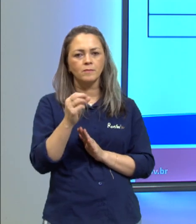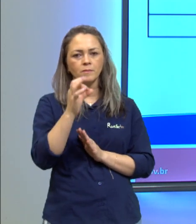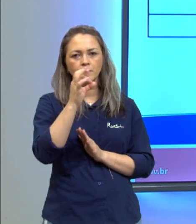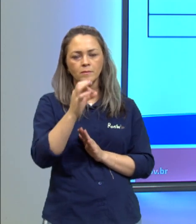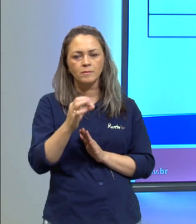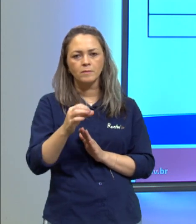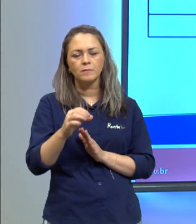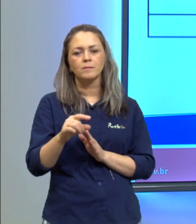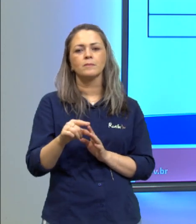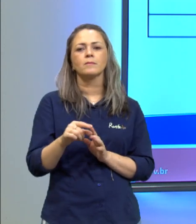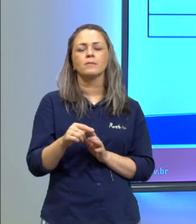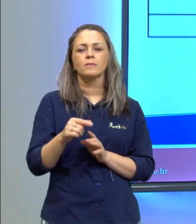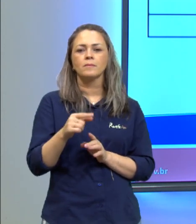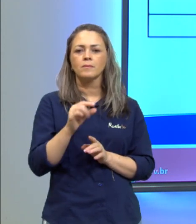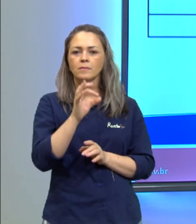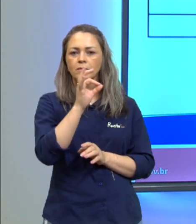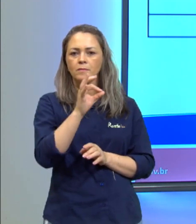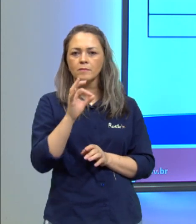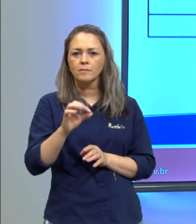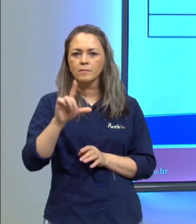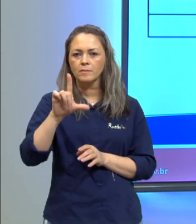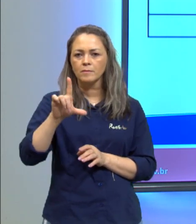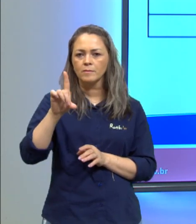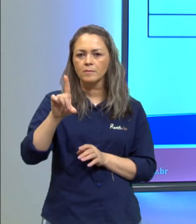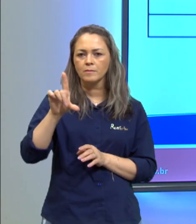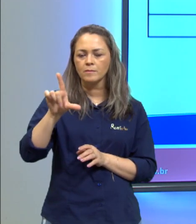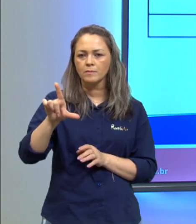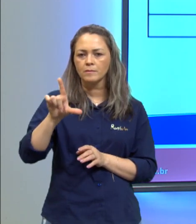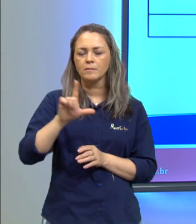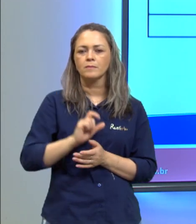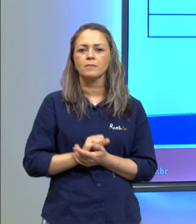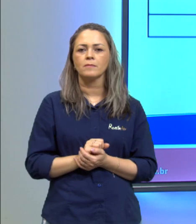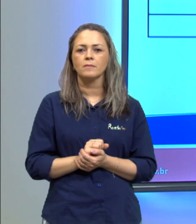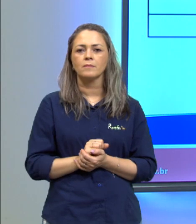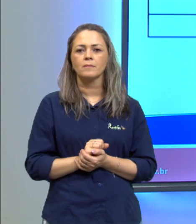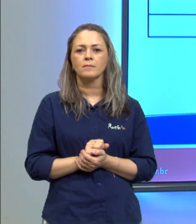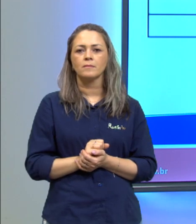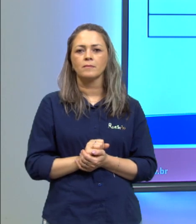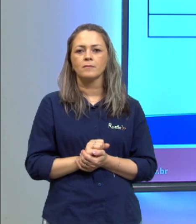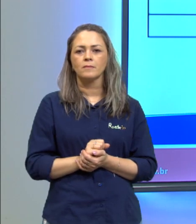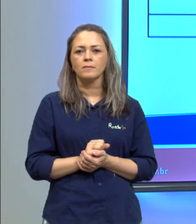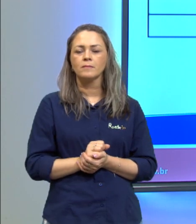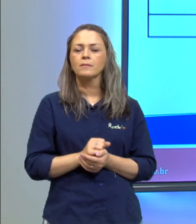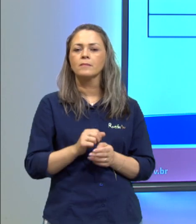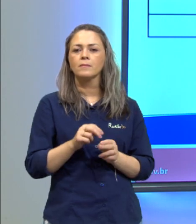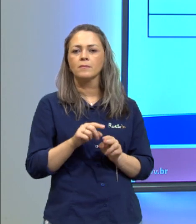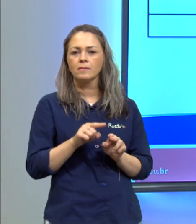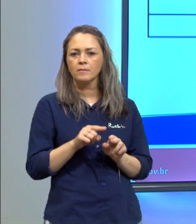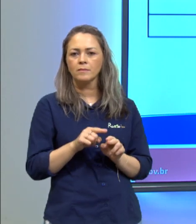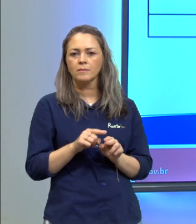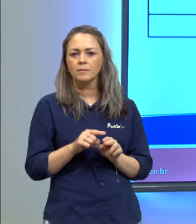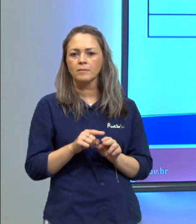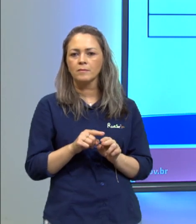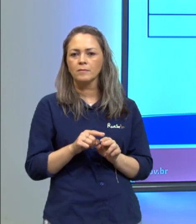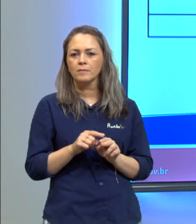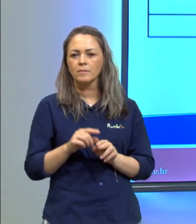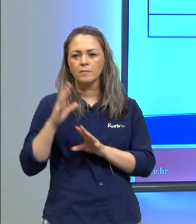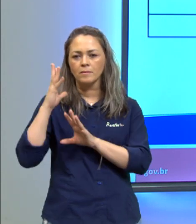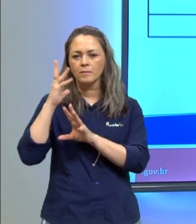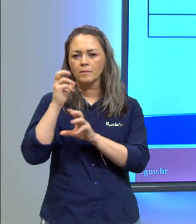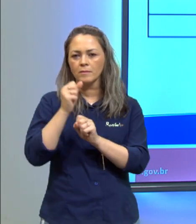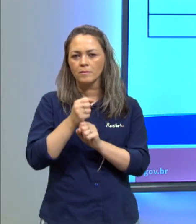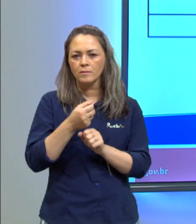nesta taxa de LDL de acordo com o resultado do